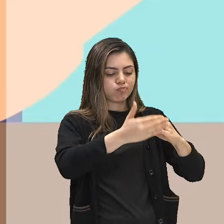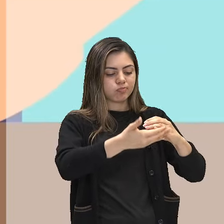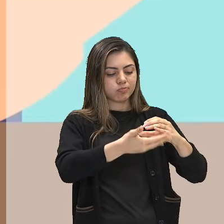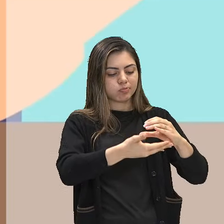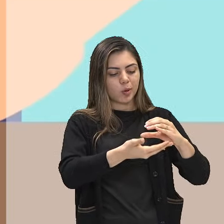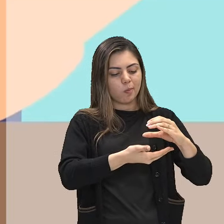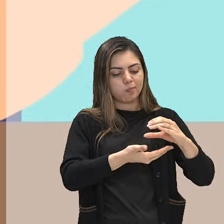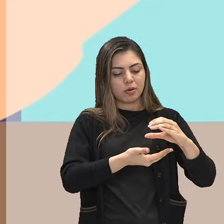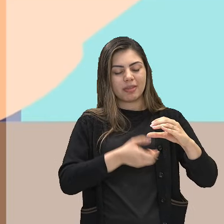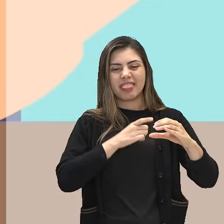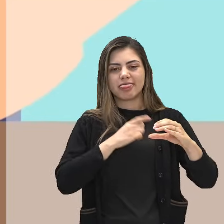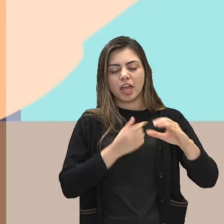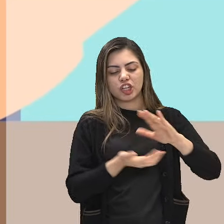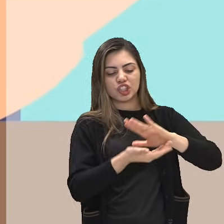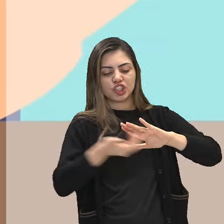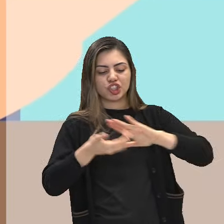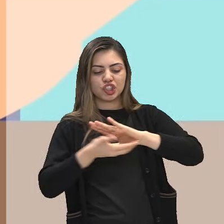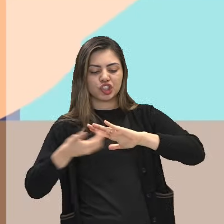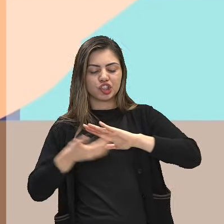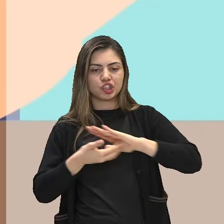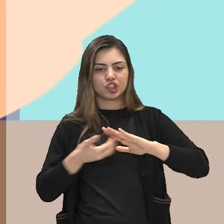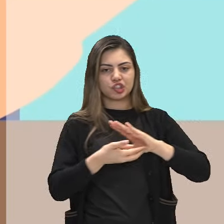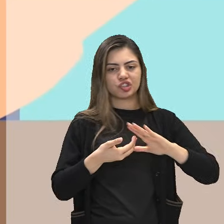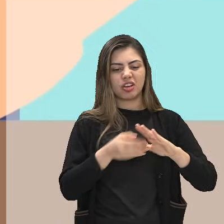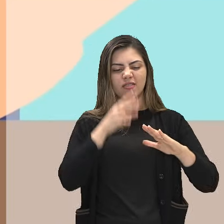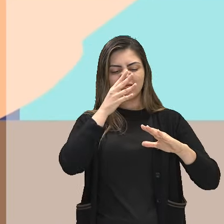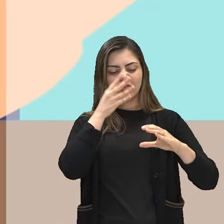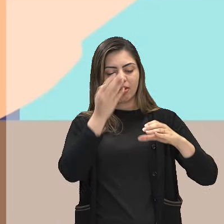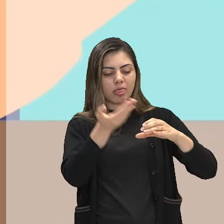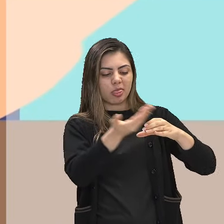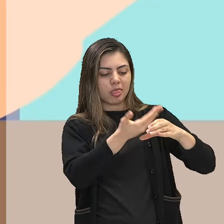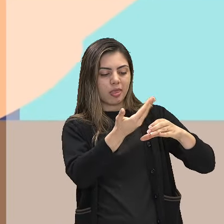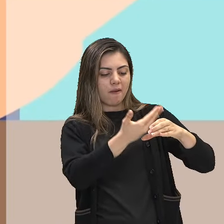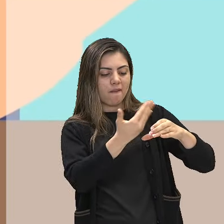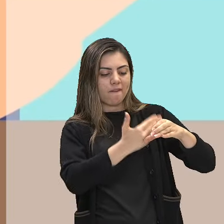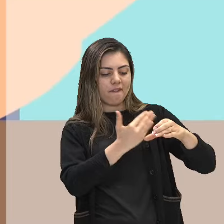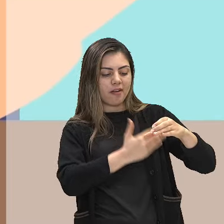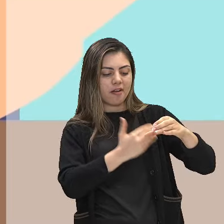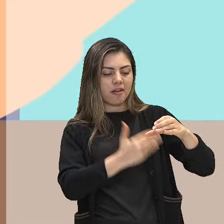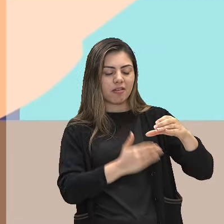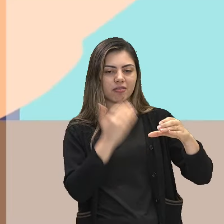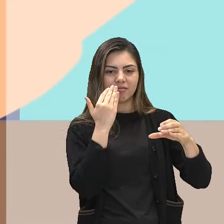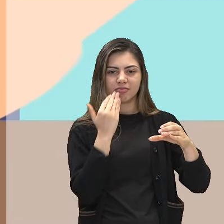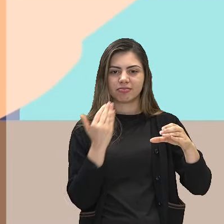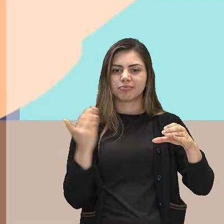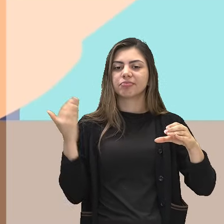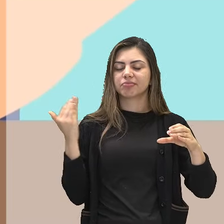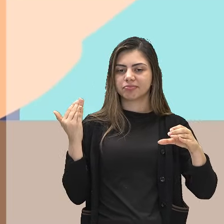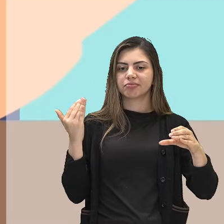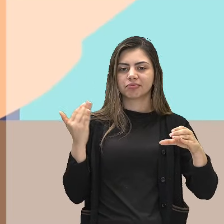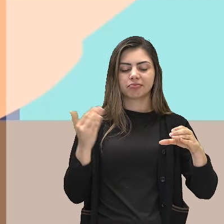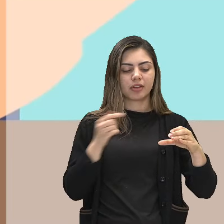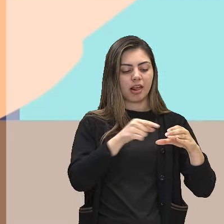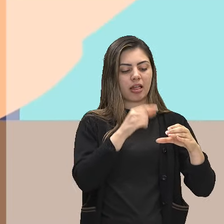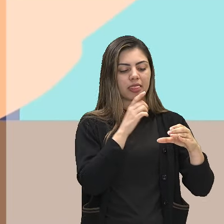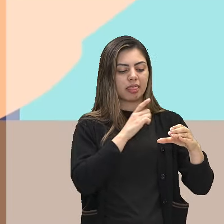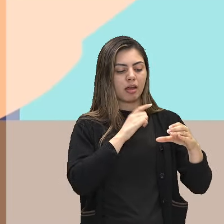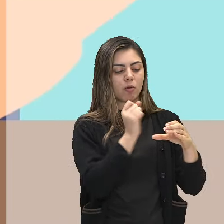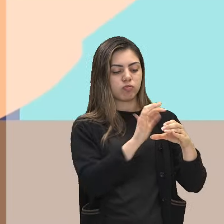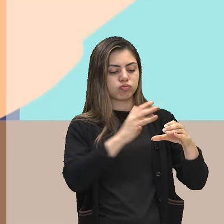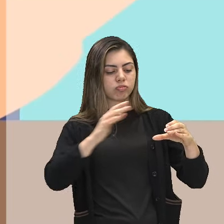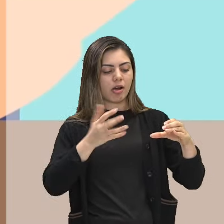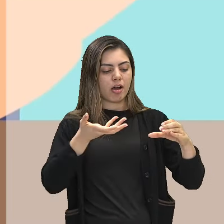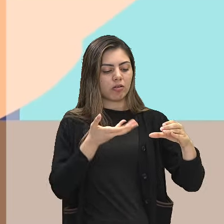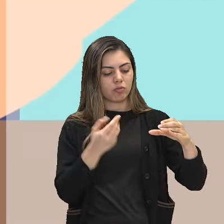poucos arrancada por mãos lerdas, mediculosas, desnuda, translúcida, coroa de